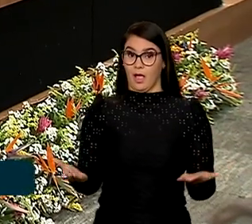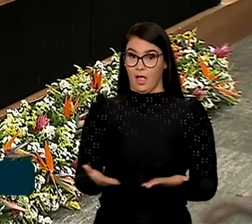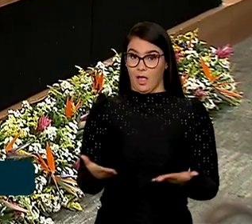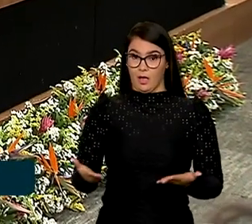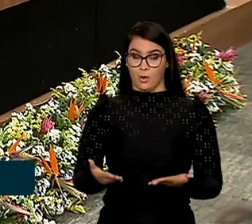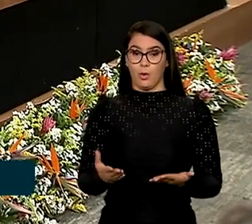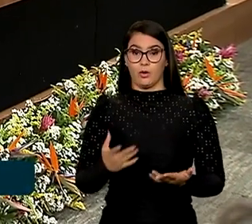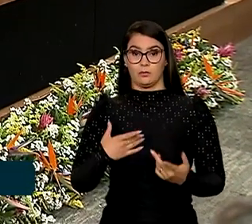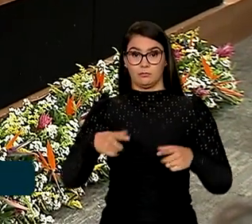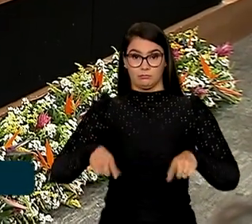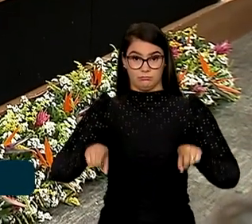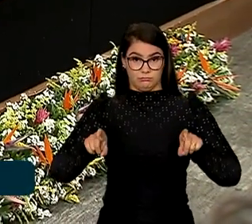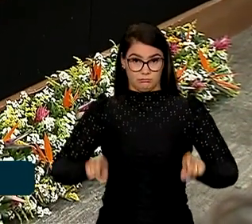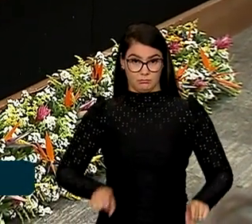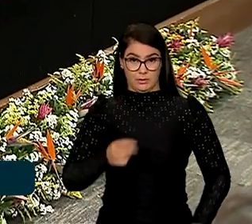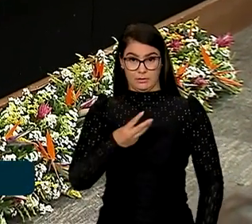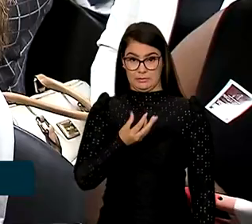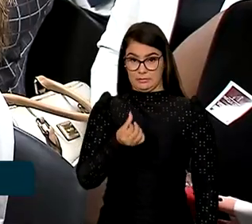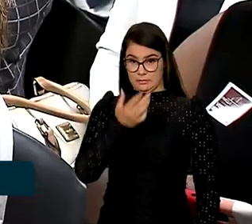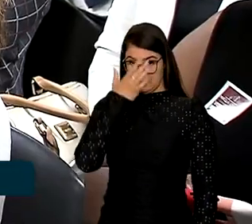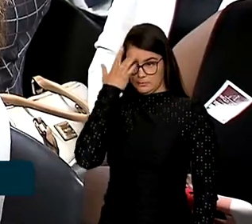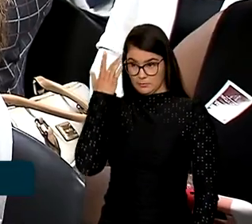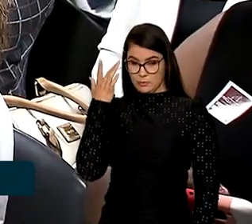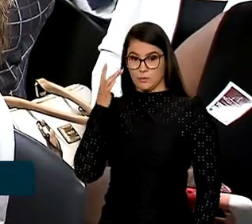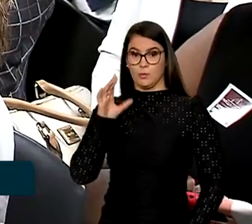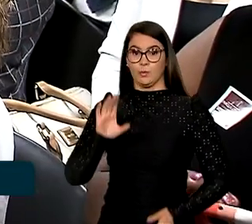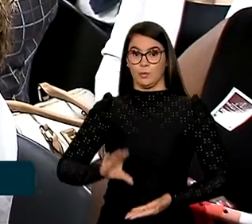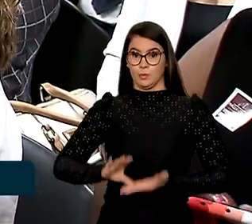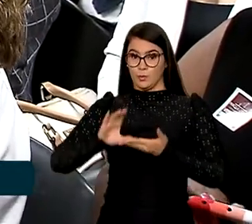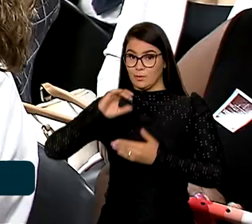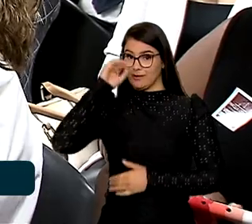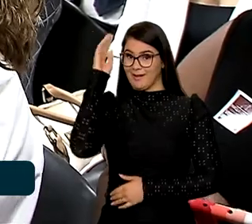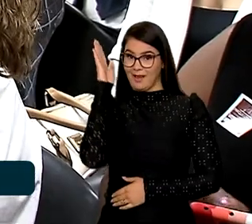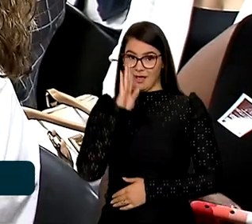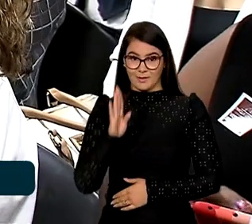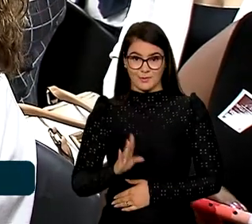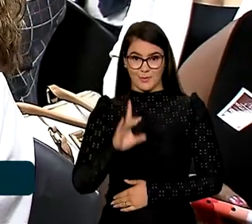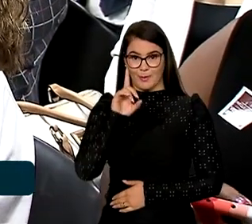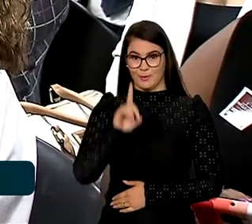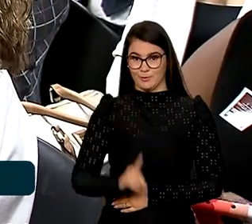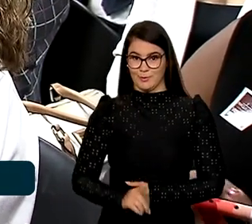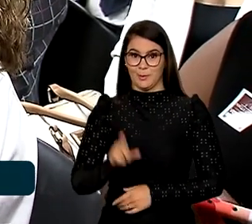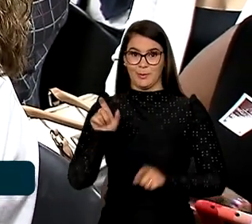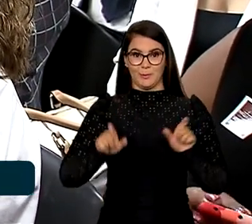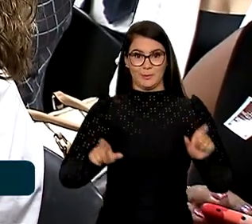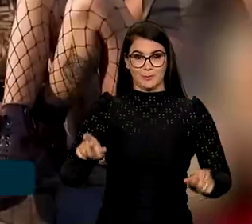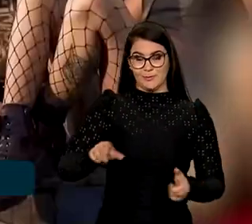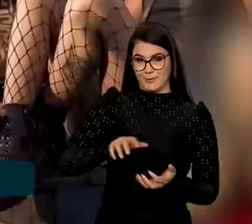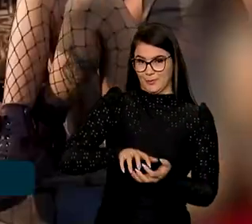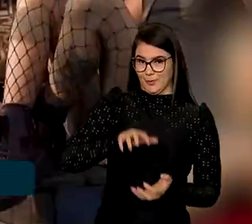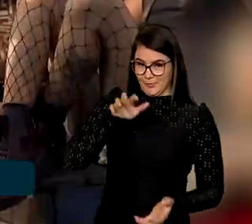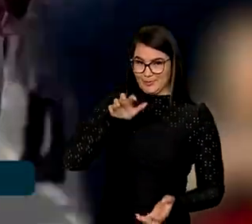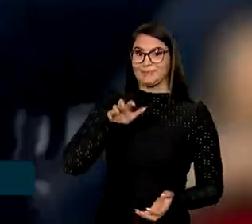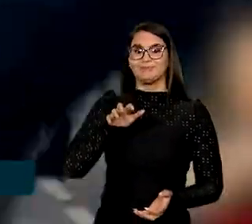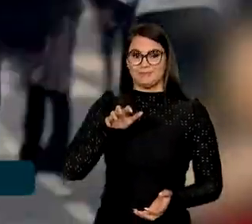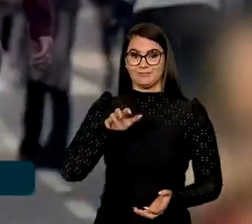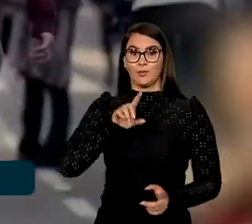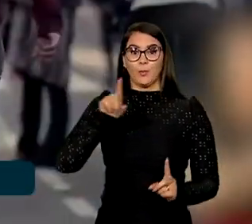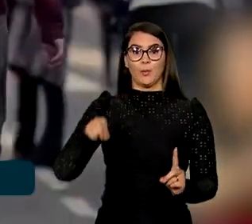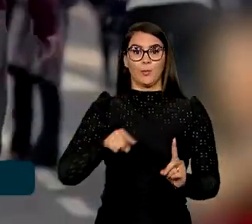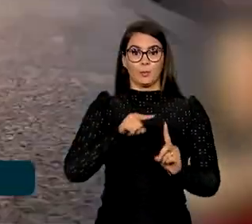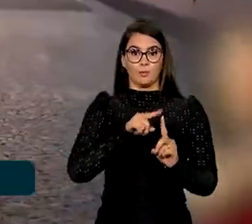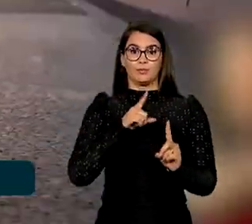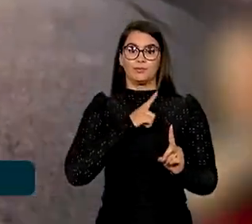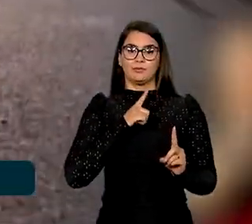empossados 36 integrantes do Conselho Nacional dos Direitos da Pessoa Idosa, com a meta de